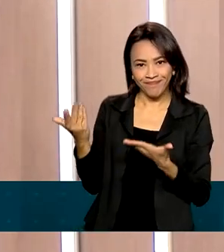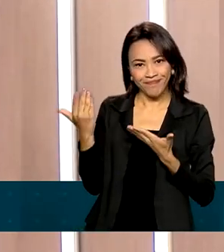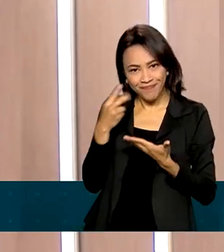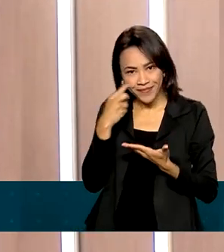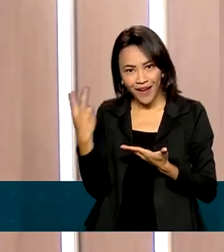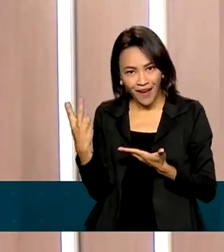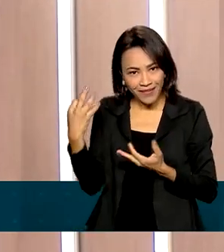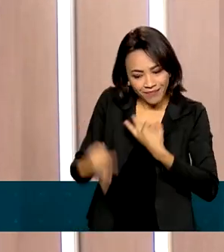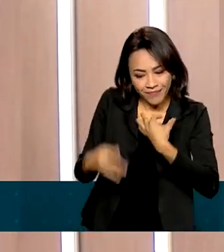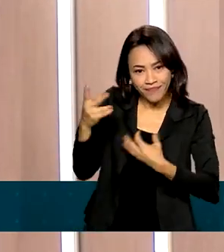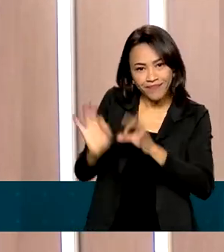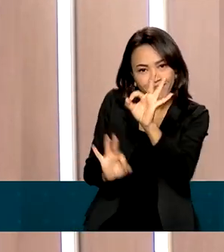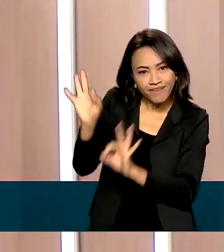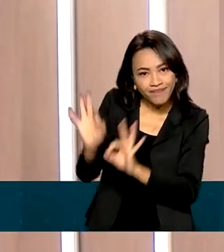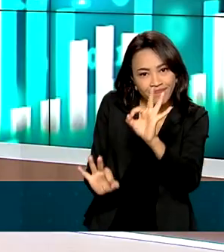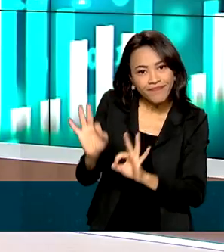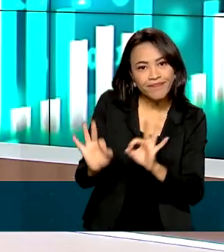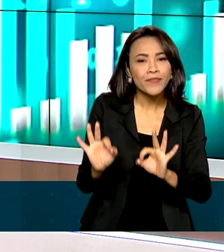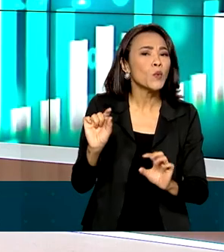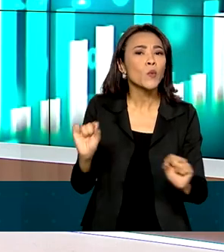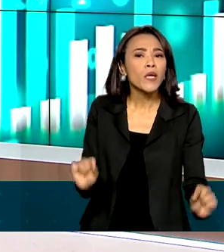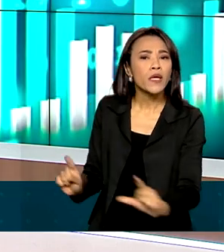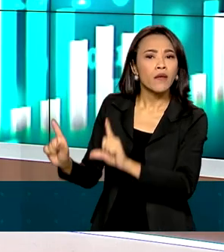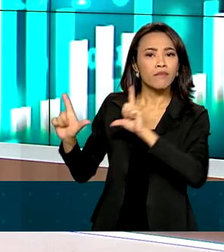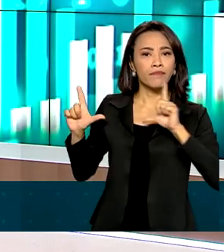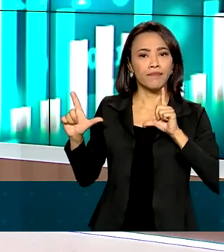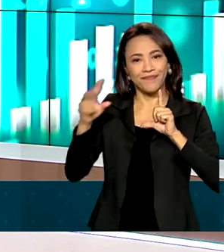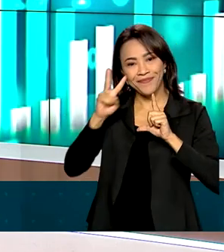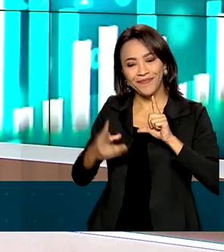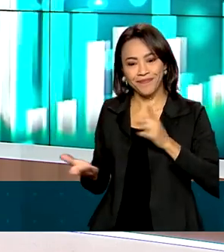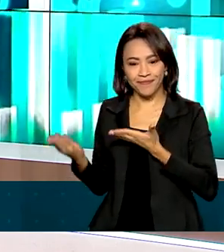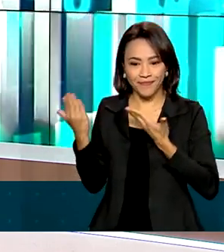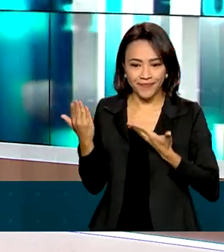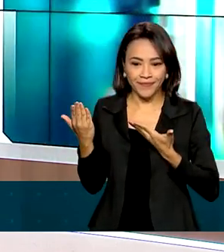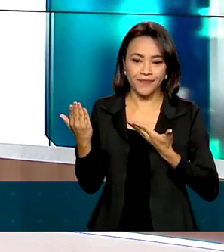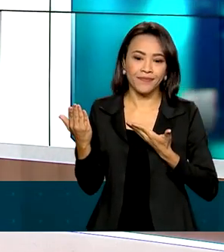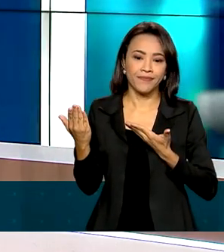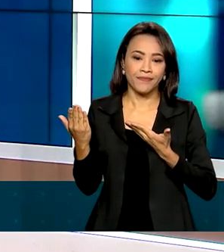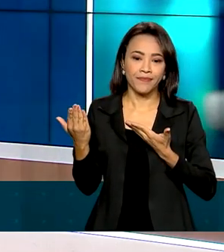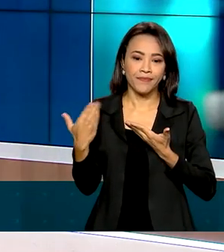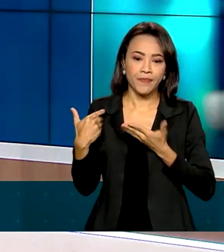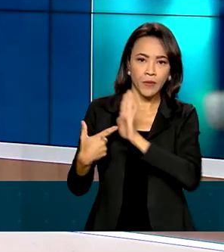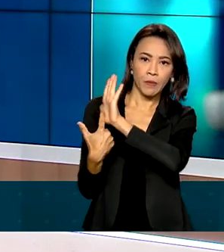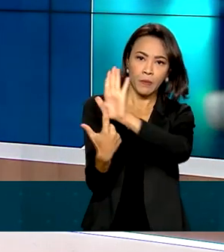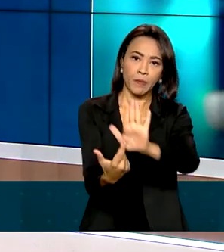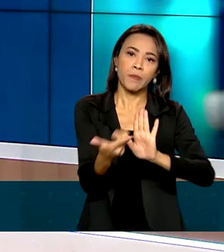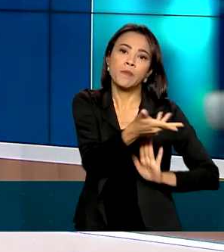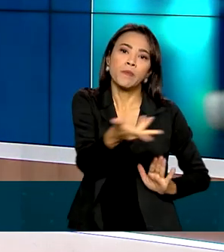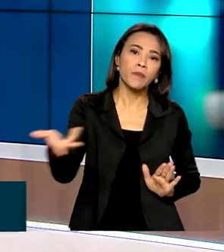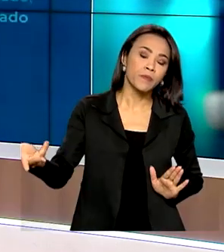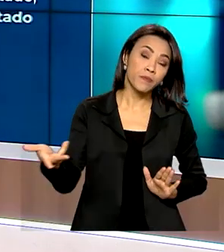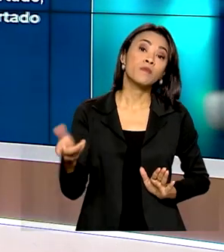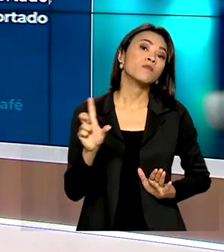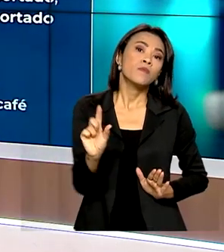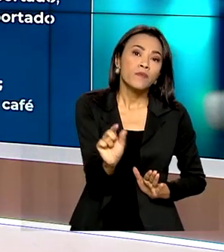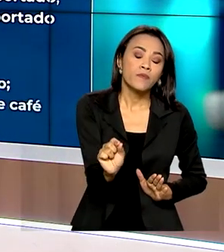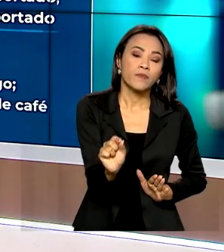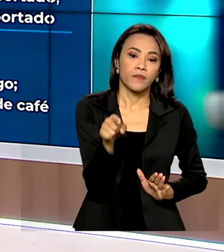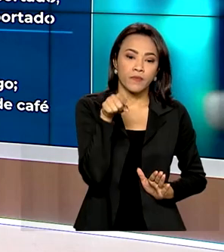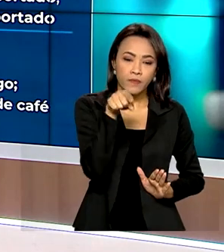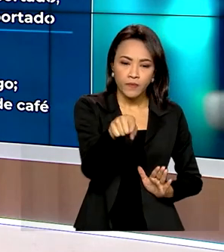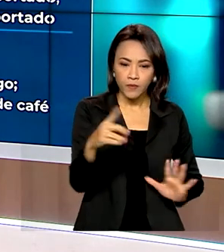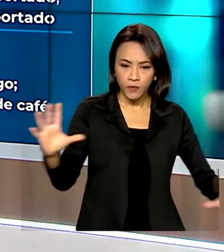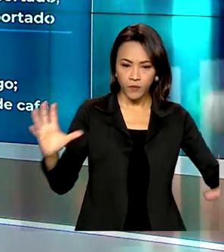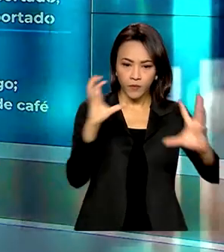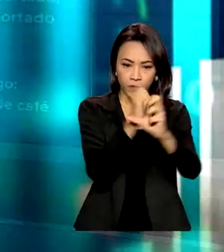pela nossa equipe de produção. Então, o que nós podemos ver nessa arte que nós compartilhamos com você a partir de agora? As exportações